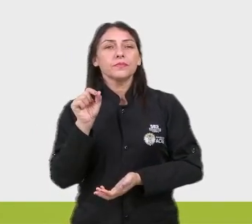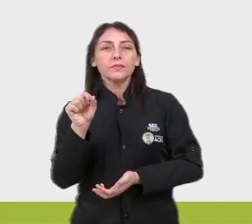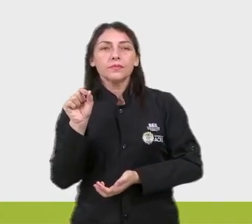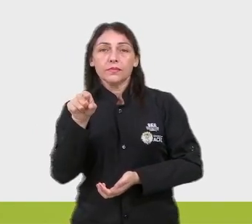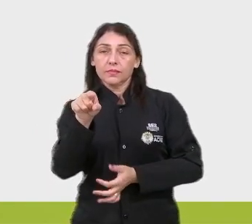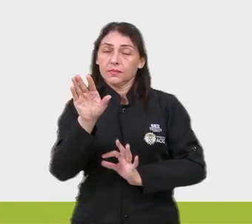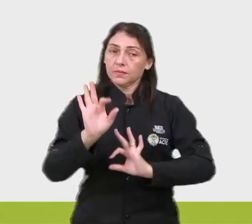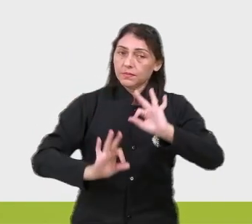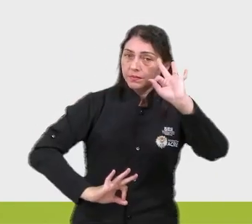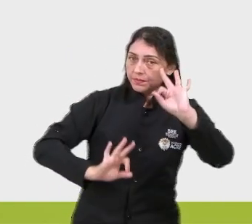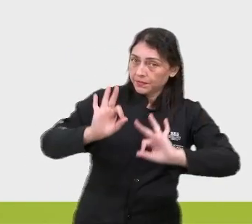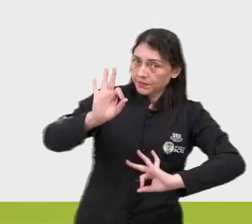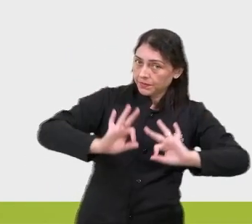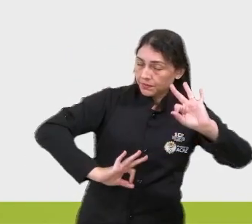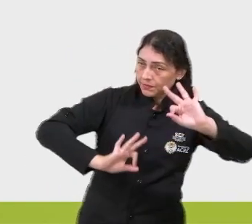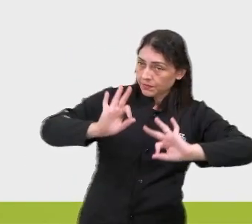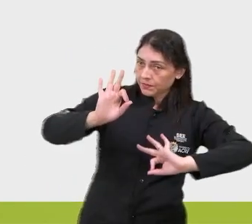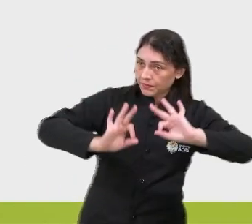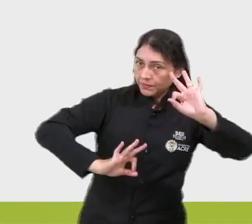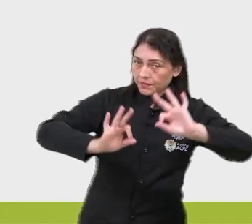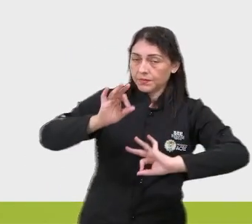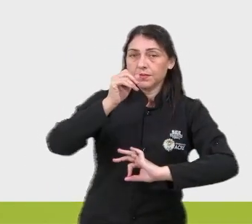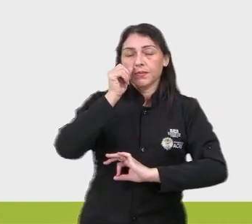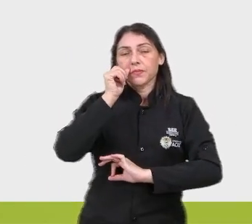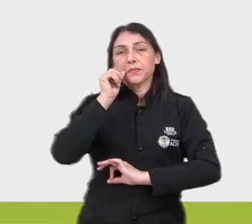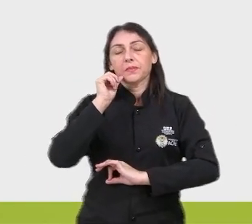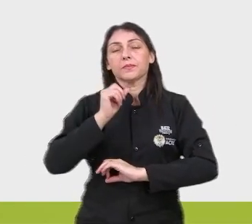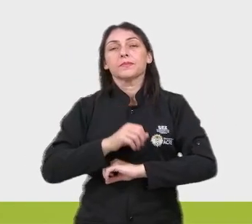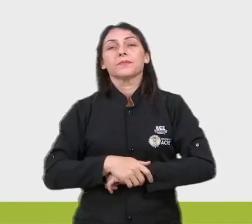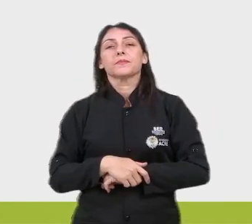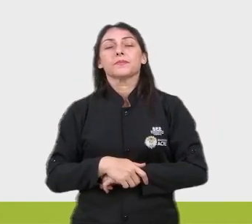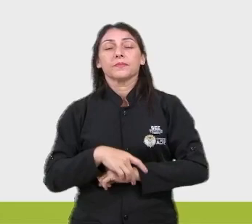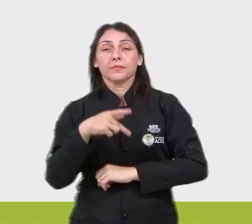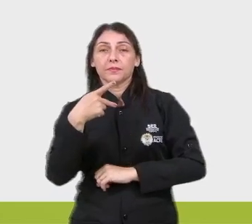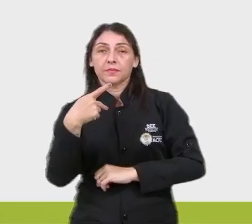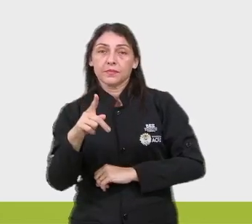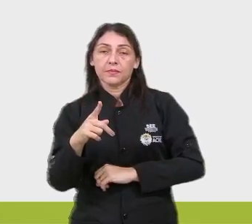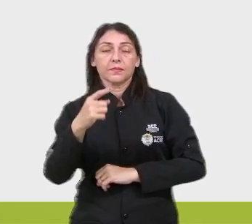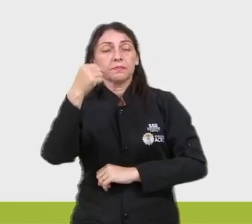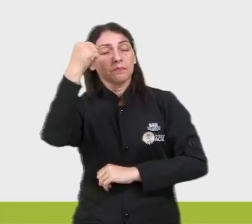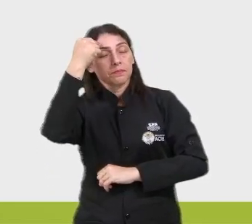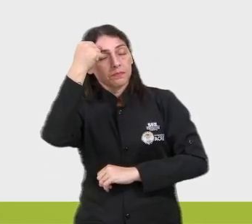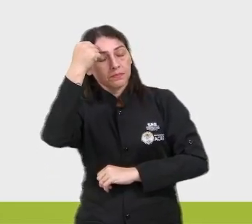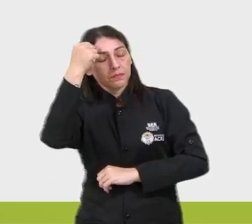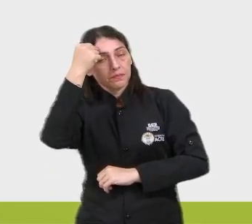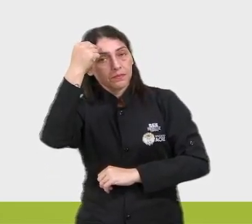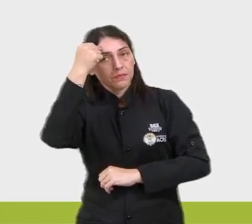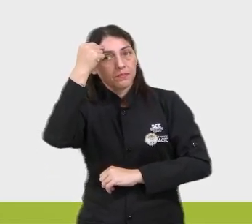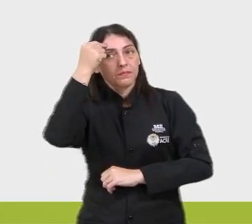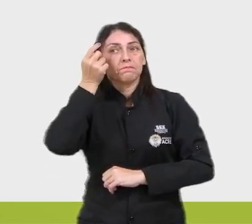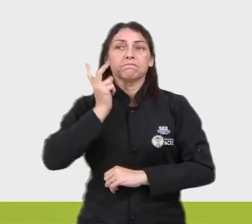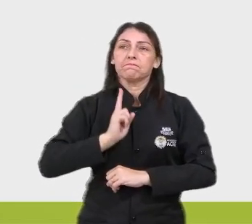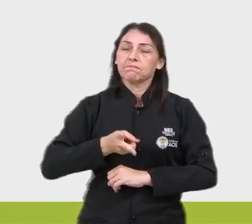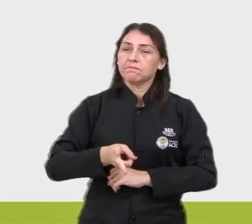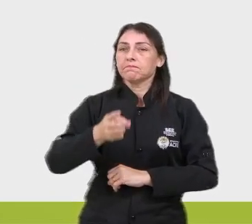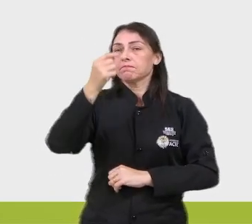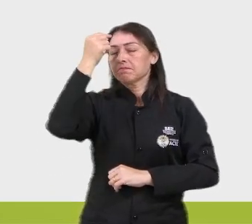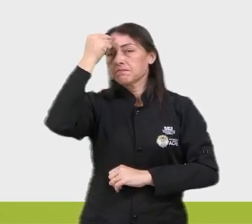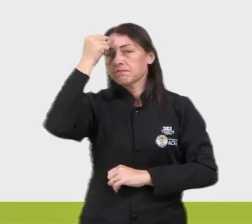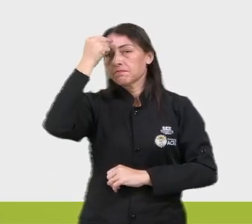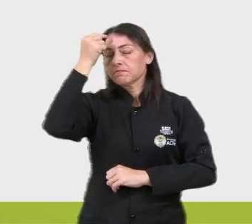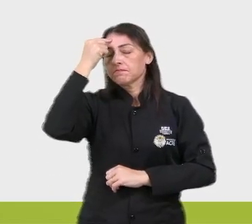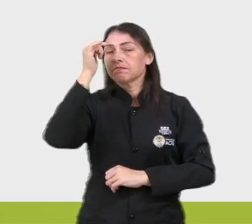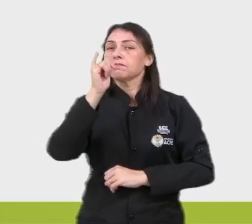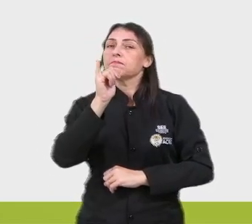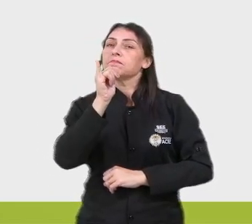você organizar a sua linha de raciocínio, né? Você manter a linha de raciocínio.